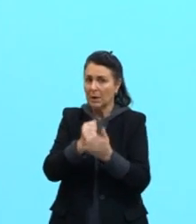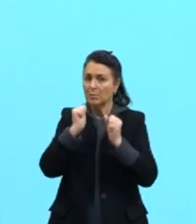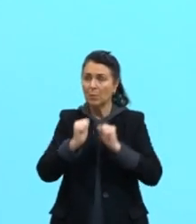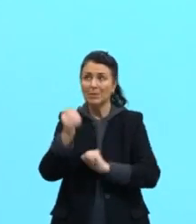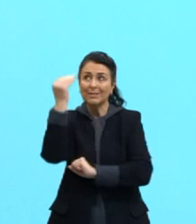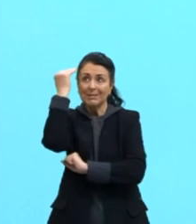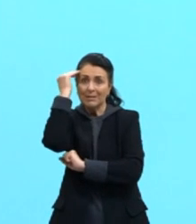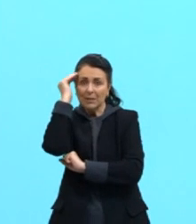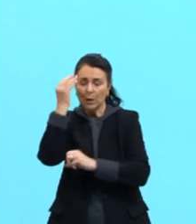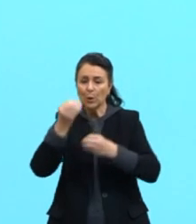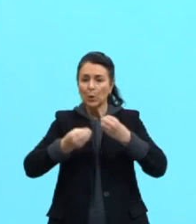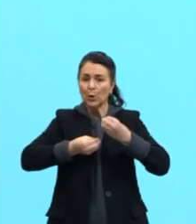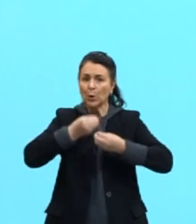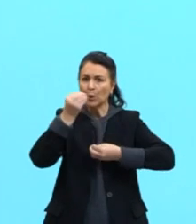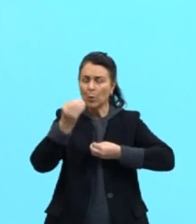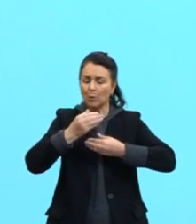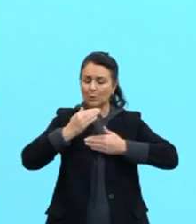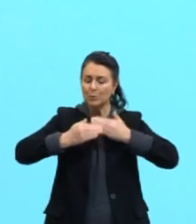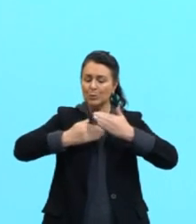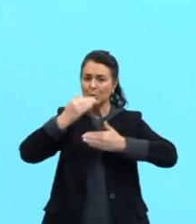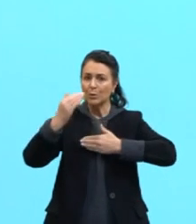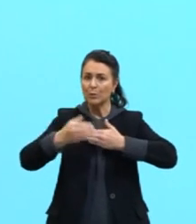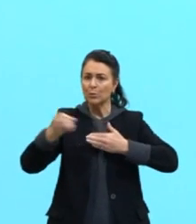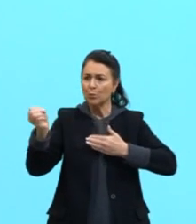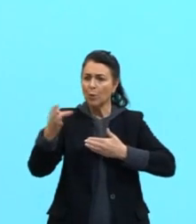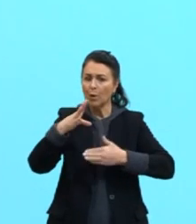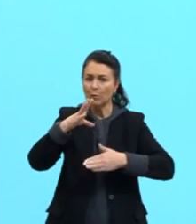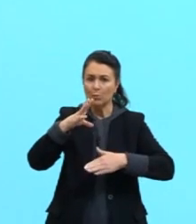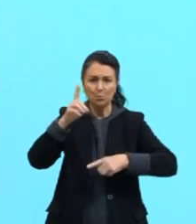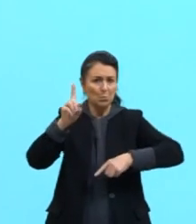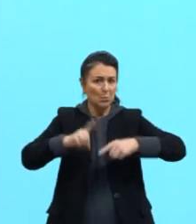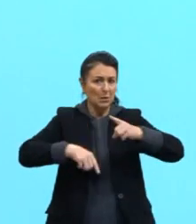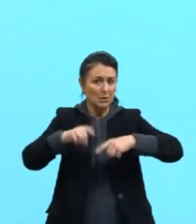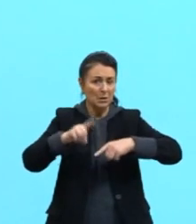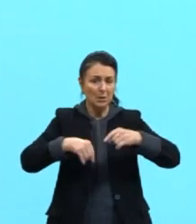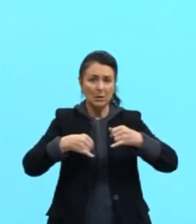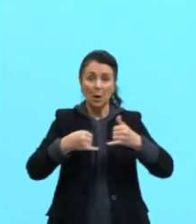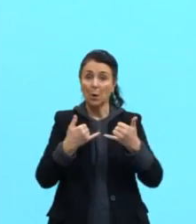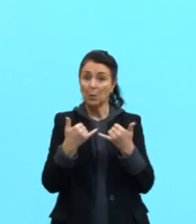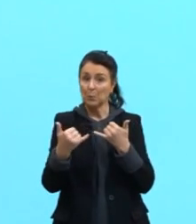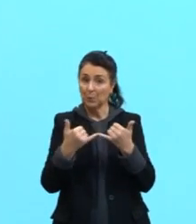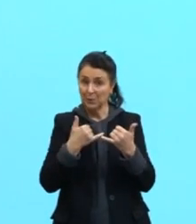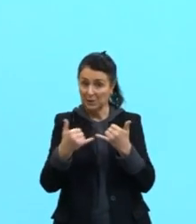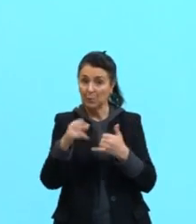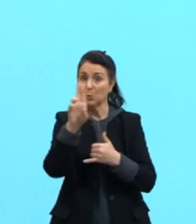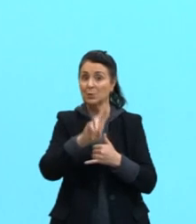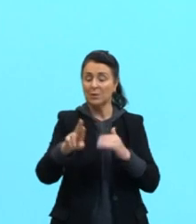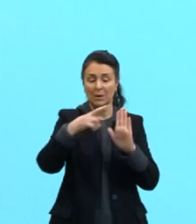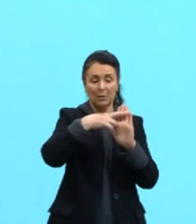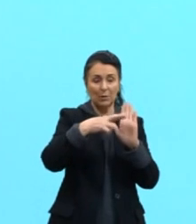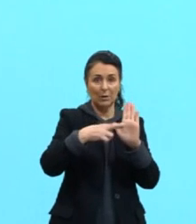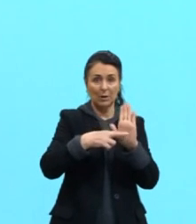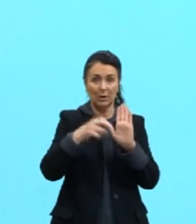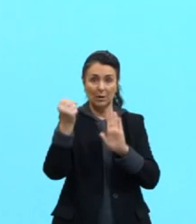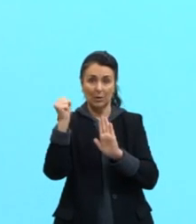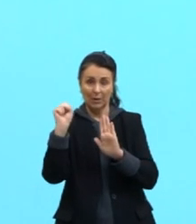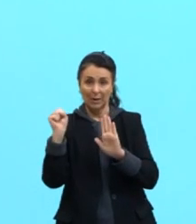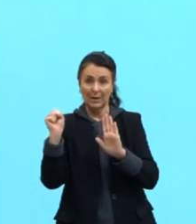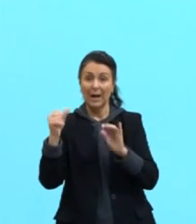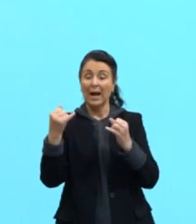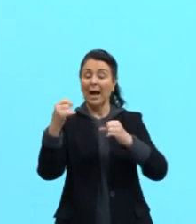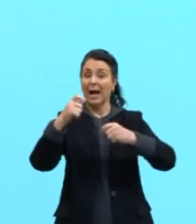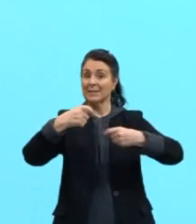entender como são desenvolvidos novos materiais. Por exemplo, de acordo com a regra do octeto, na formação de uma ligação